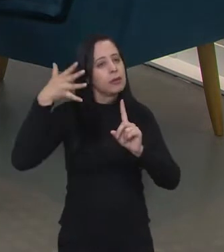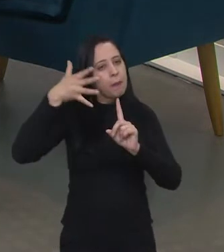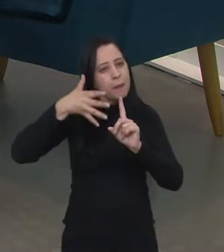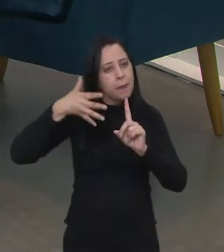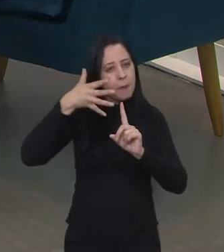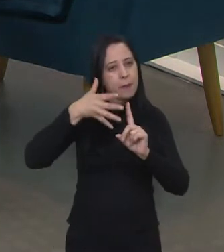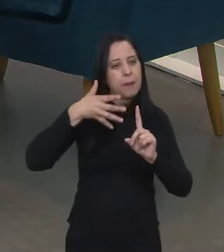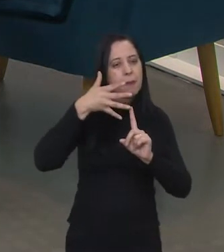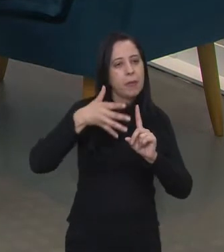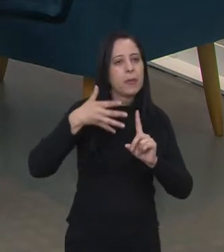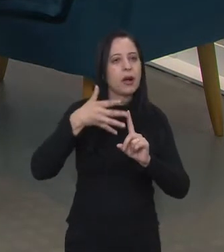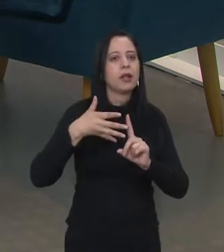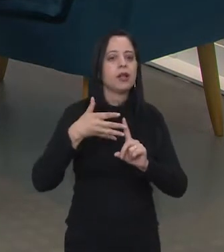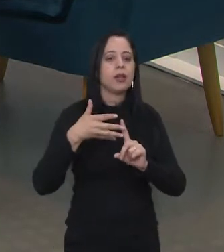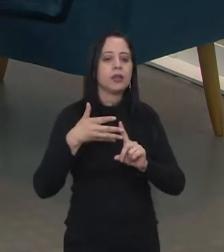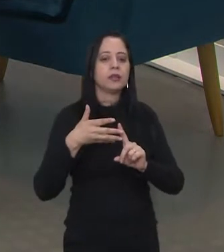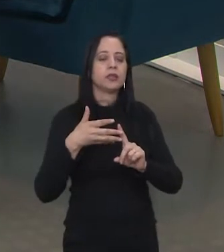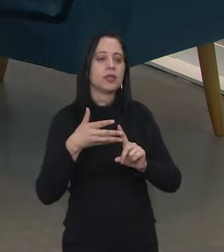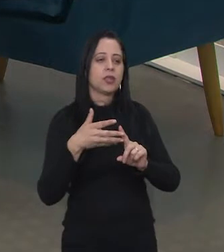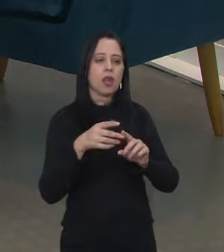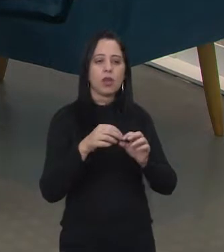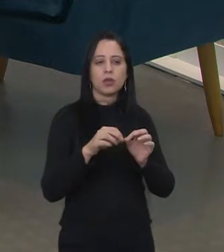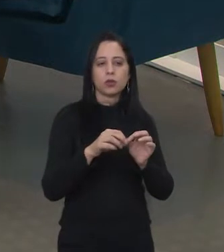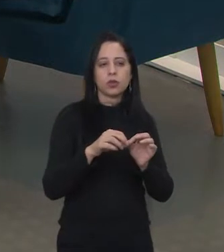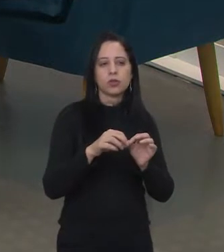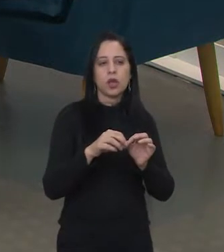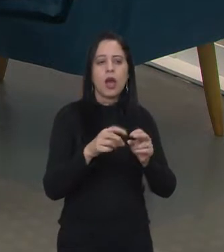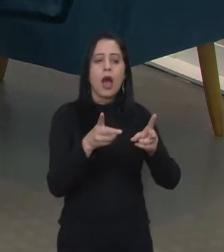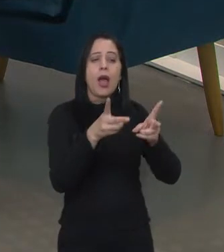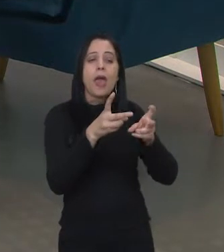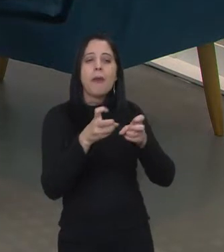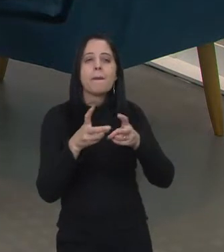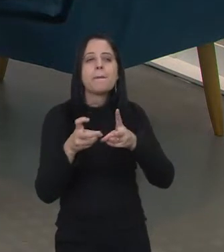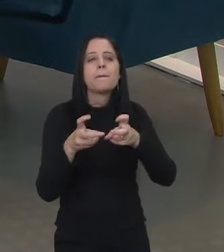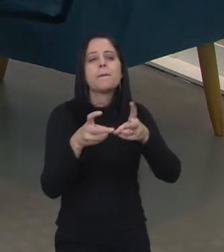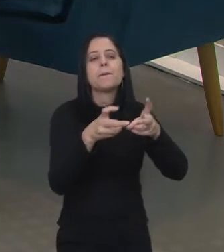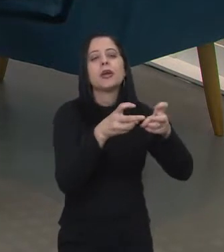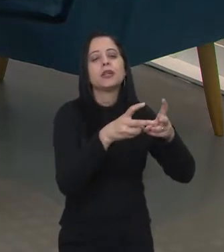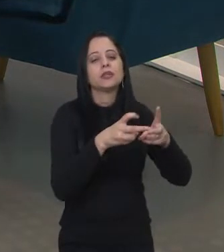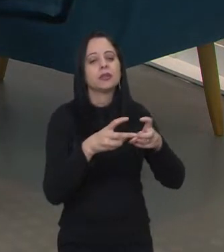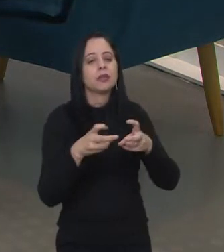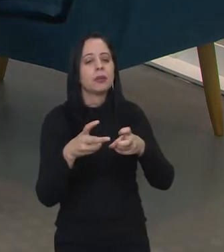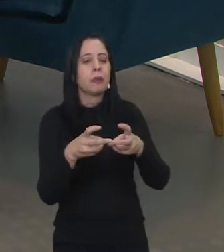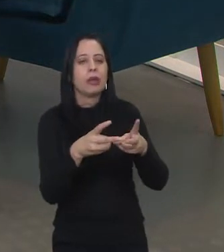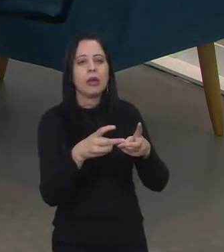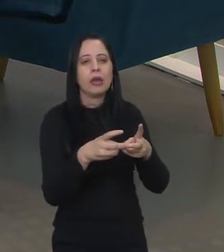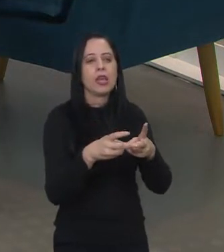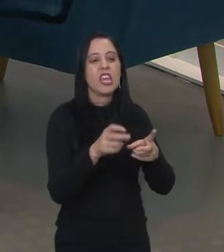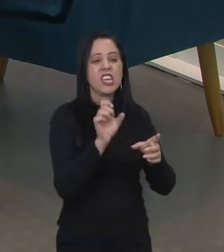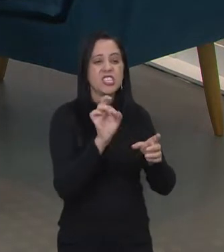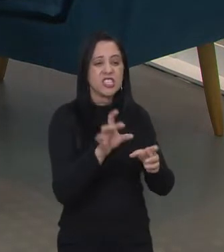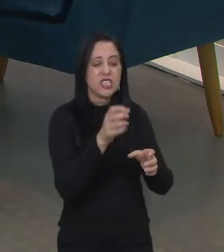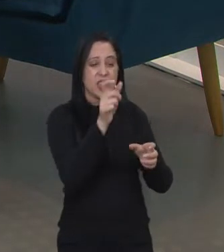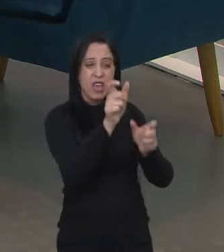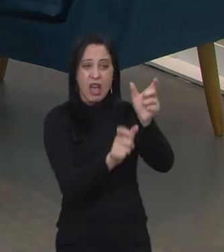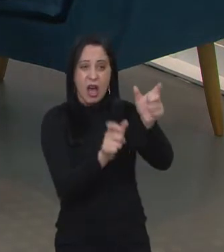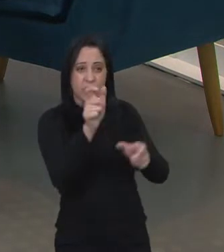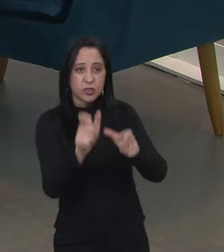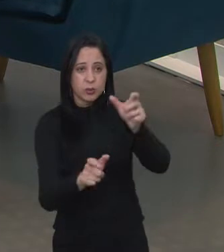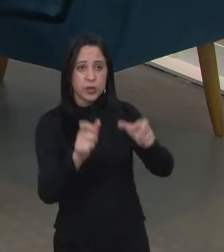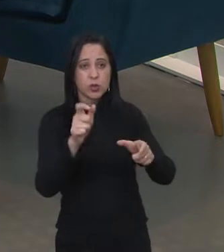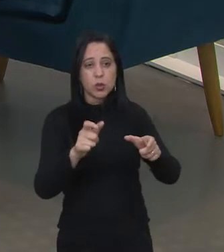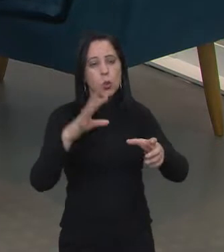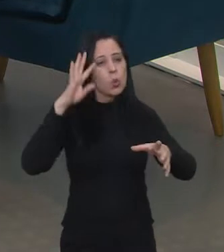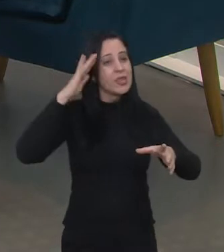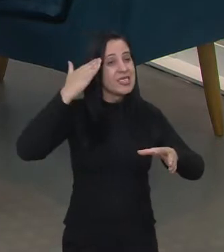para nivelar o conhecimento de todos. Um workshop sobre Canvas, Business Model Generation, onde eles